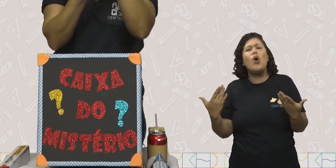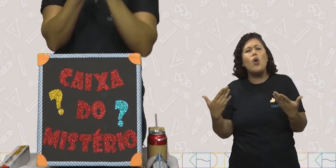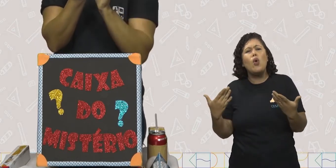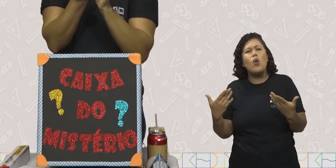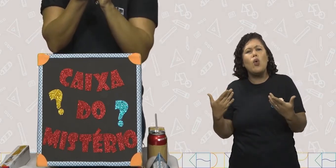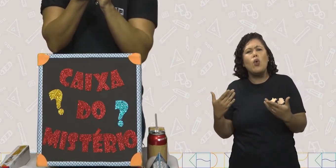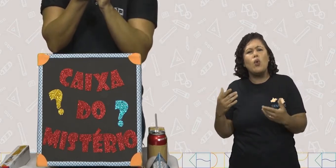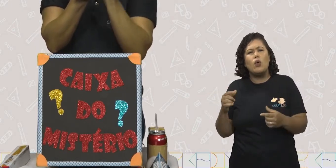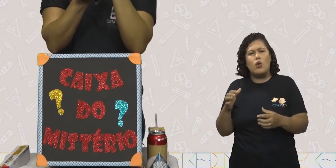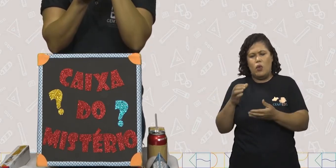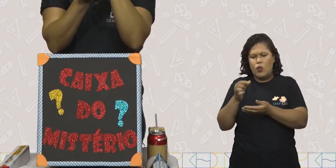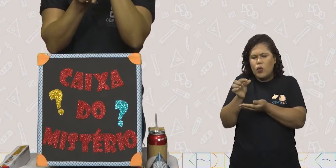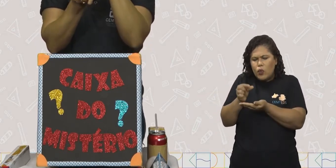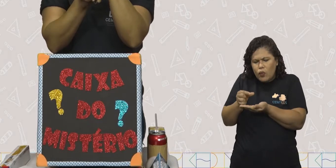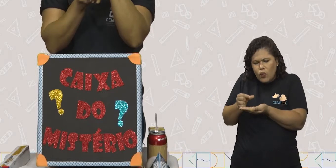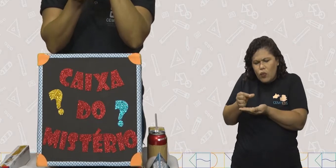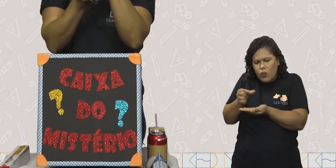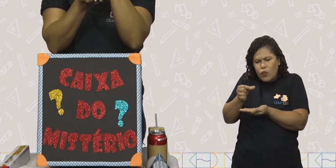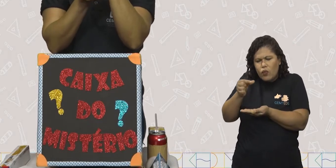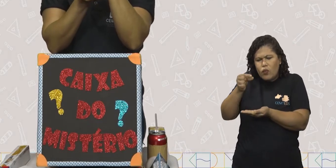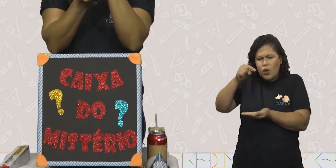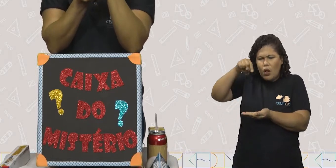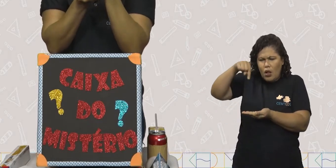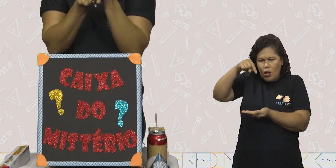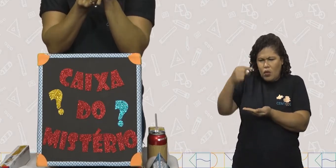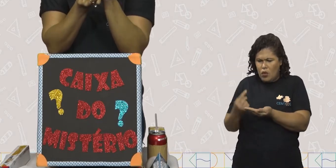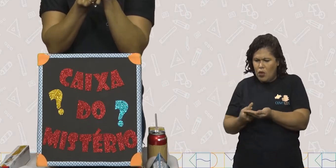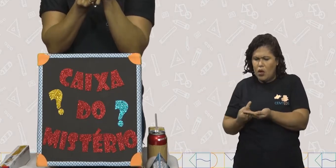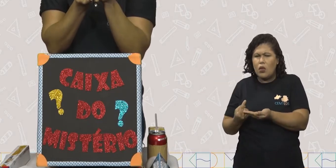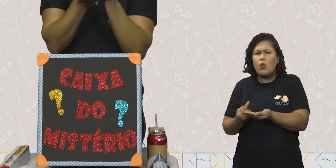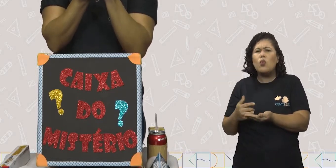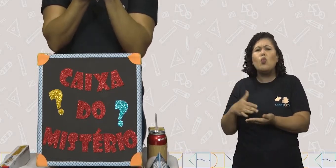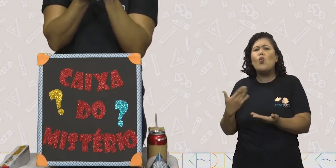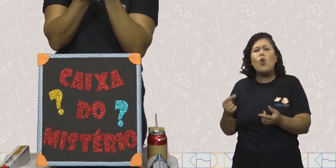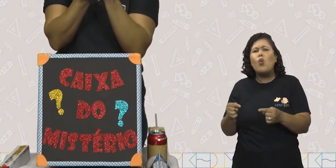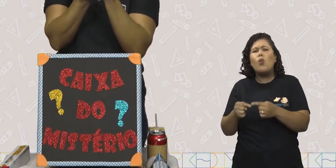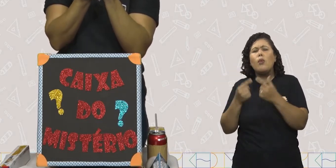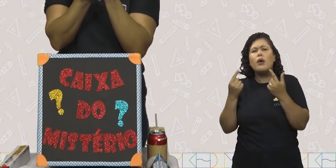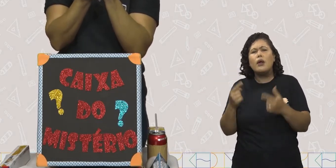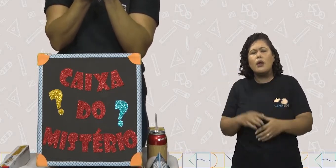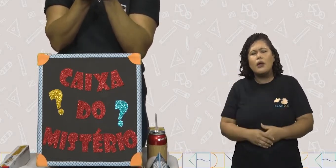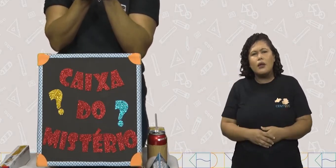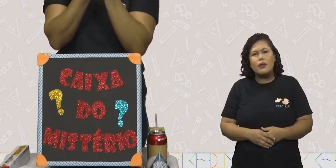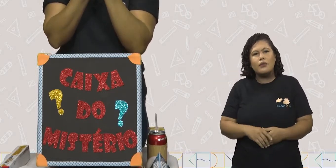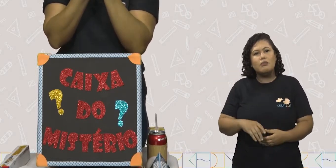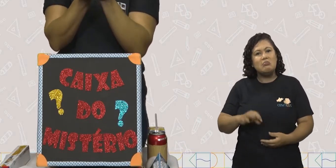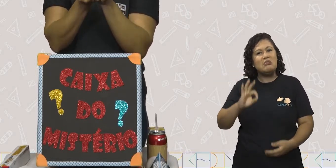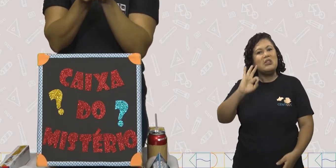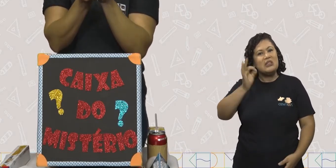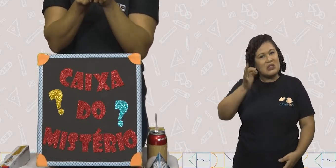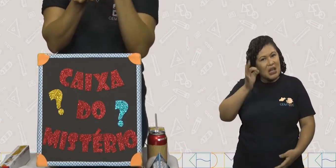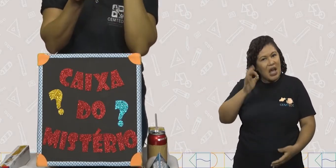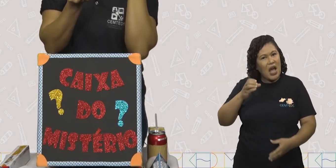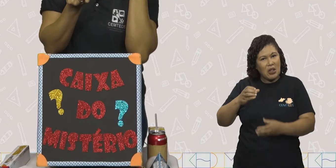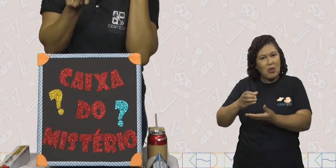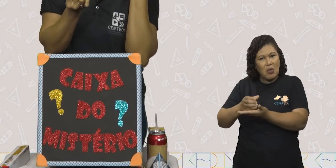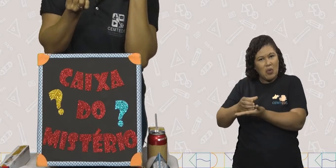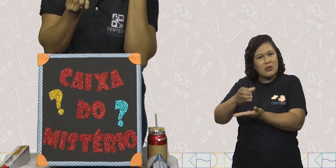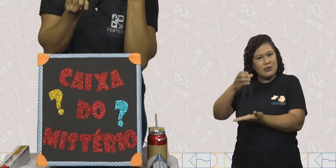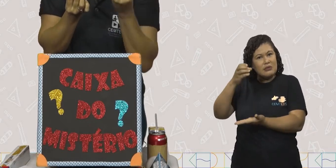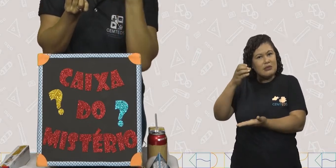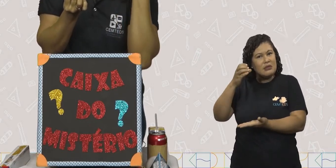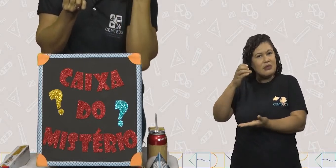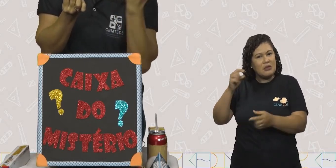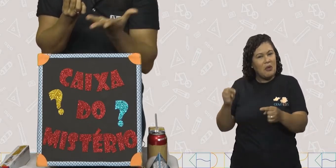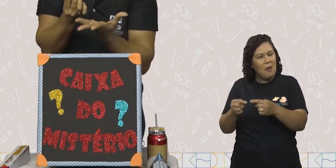a base de cima é redonda e a base de baixo também é redonda. e ela se parece com o que? Muito bem, ela se parece